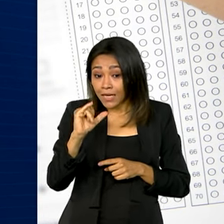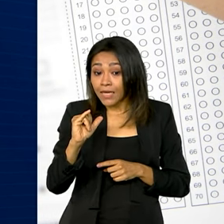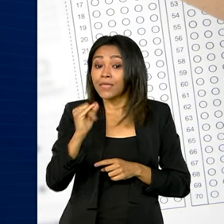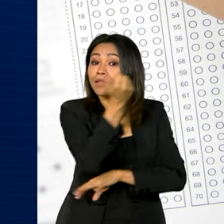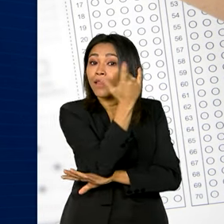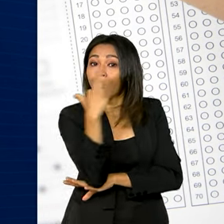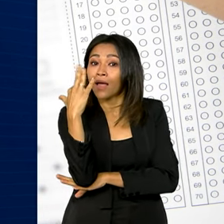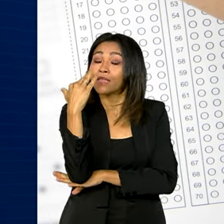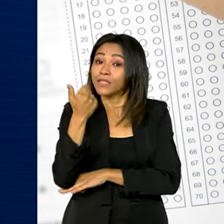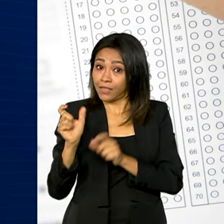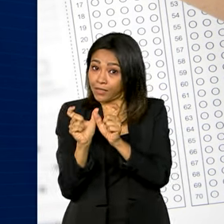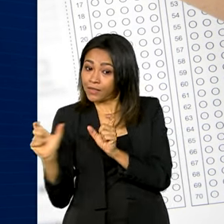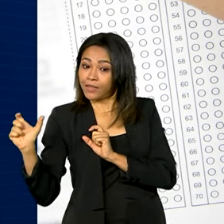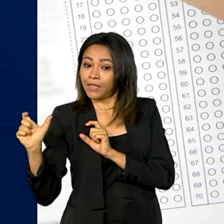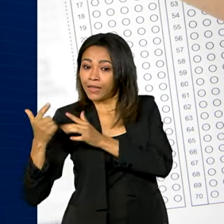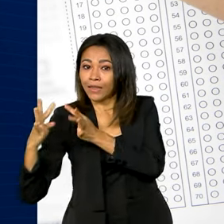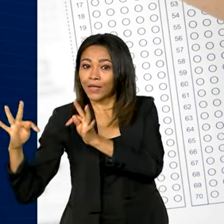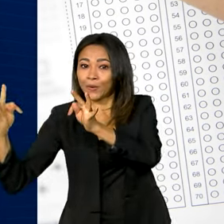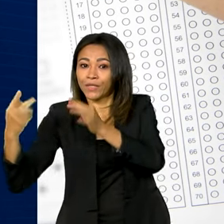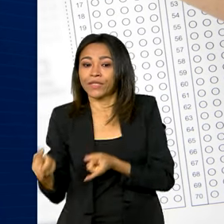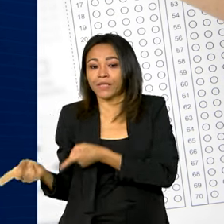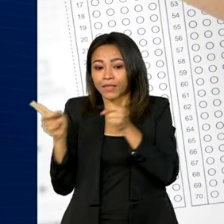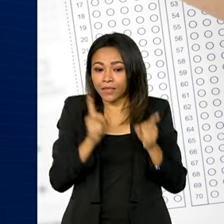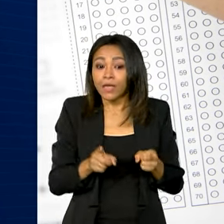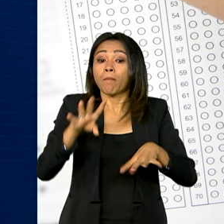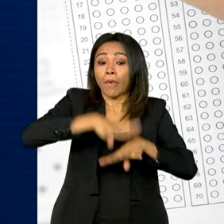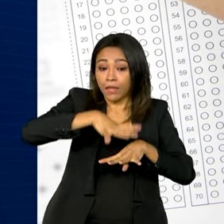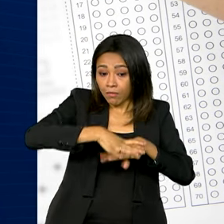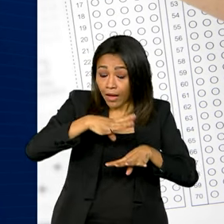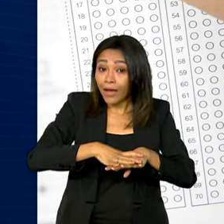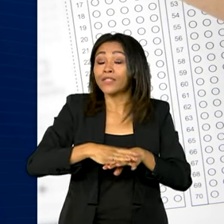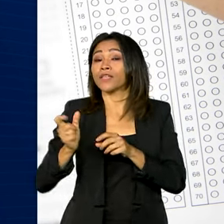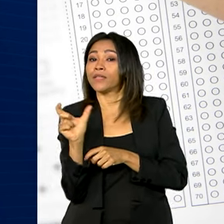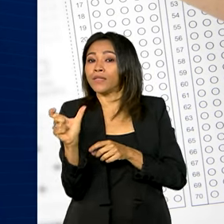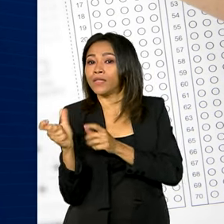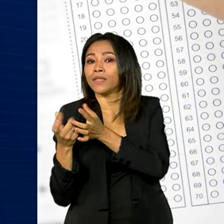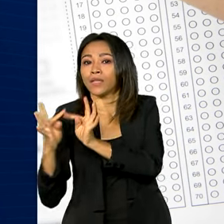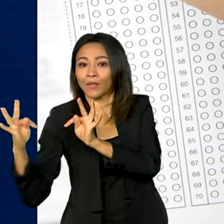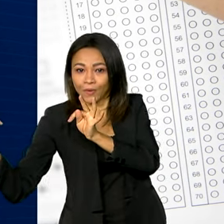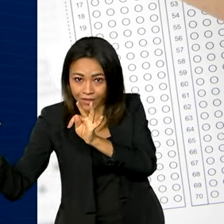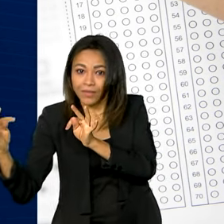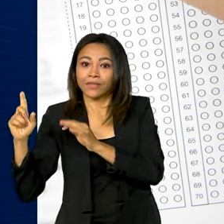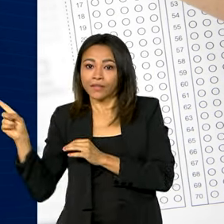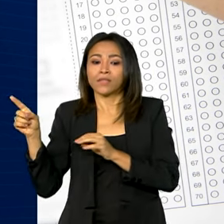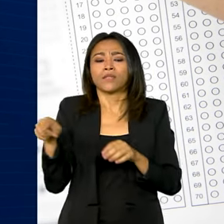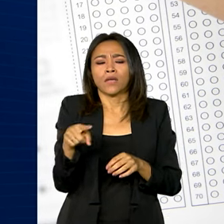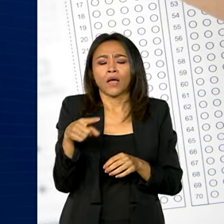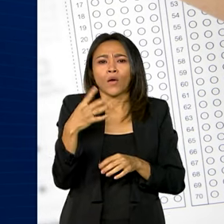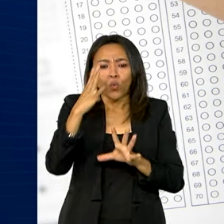natureza e suas tecnologias, assim como de matemática e suas tecnologias. São